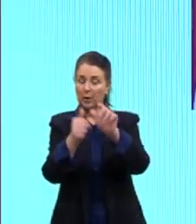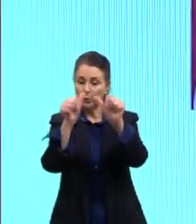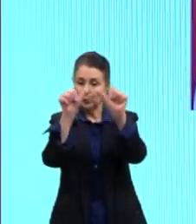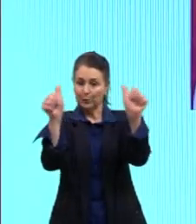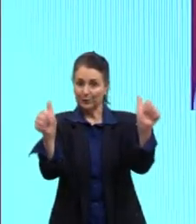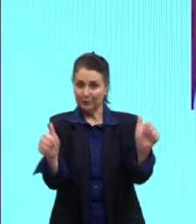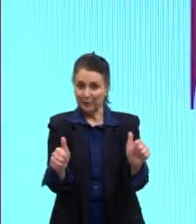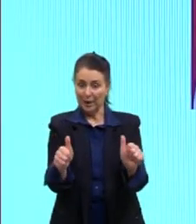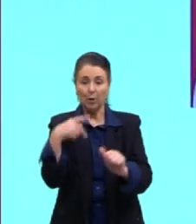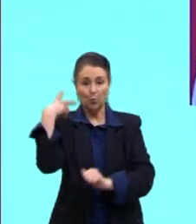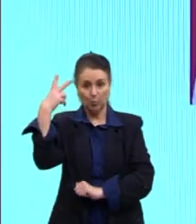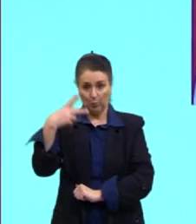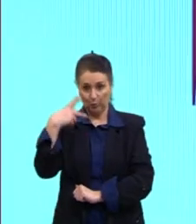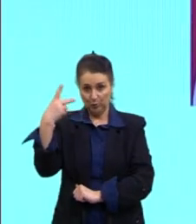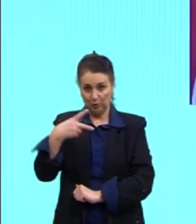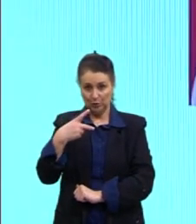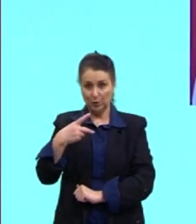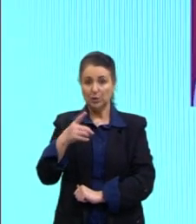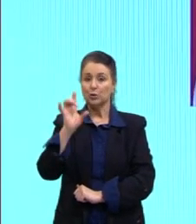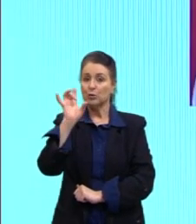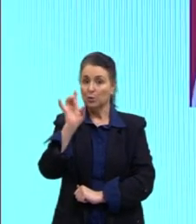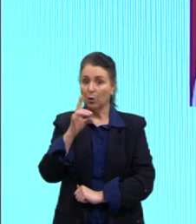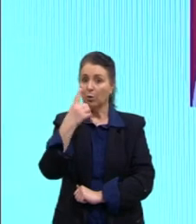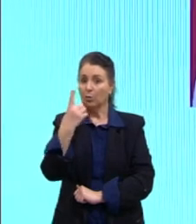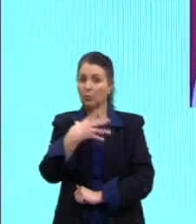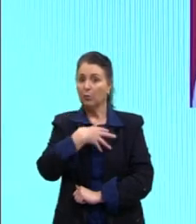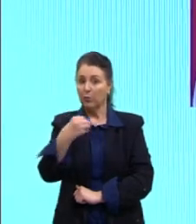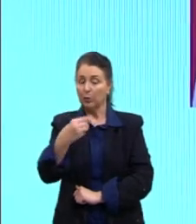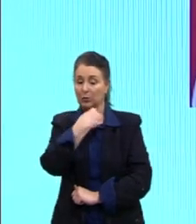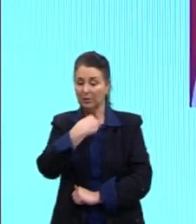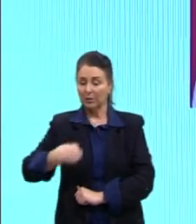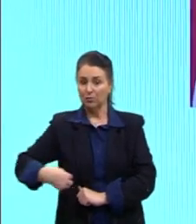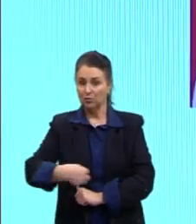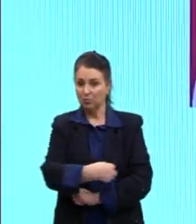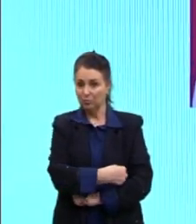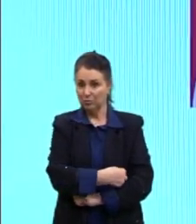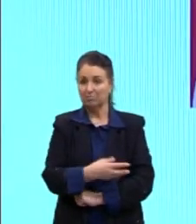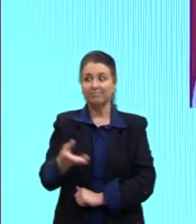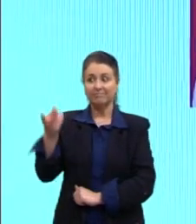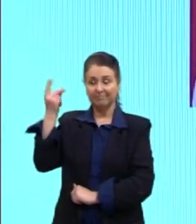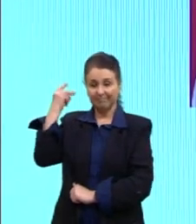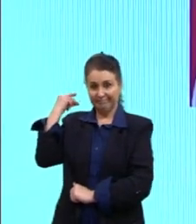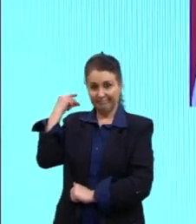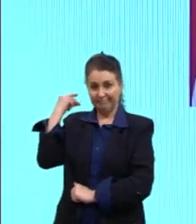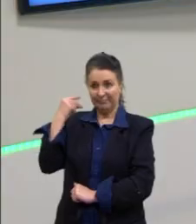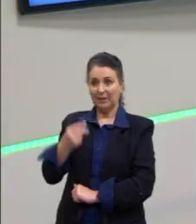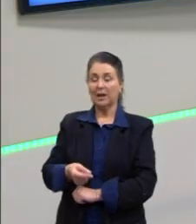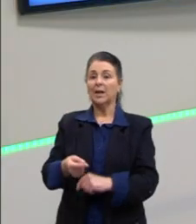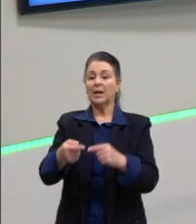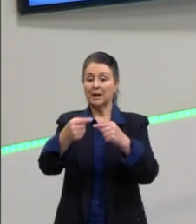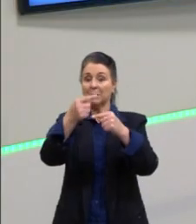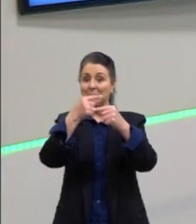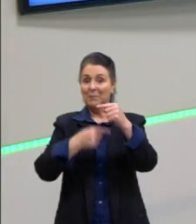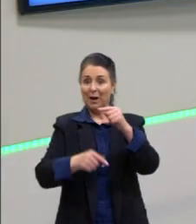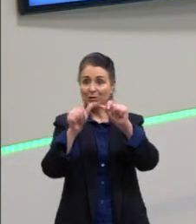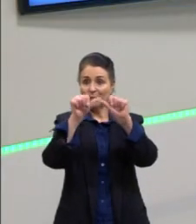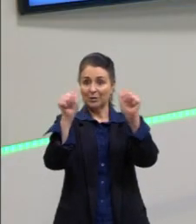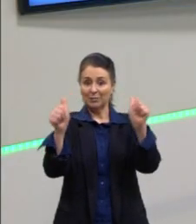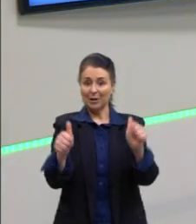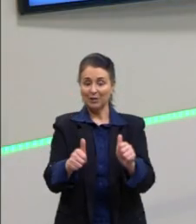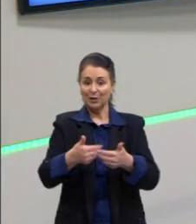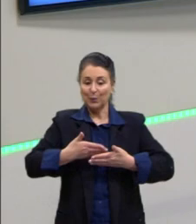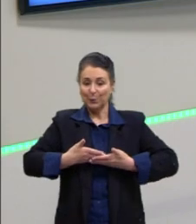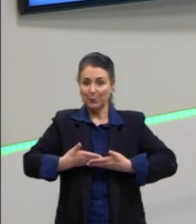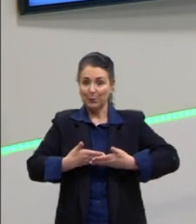política, né, de filho único, olha aí, está mostrando para vocês, bem bonitinho. E aqui embaixo, nós temos um bebê